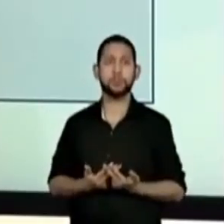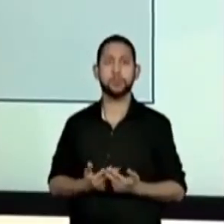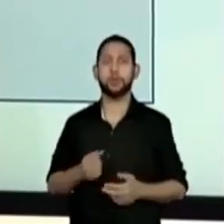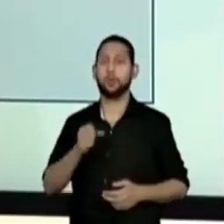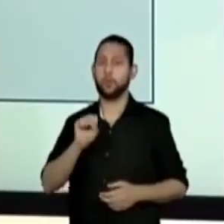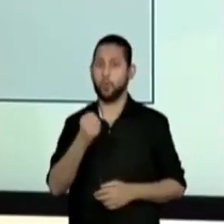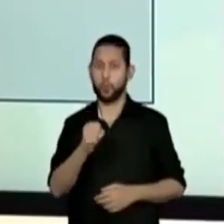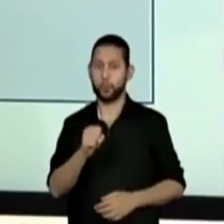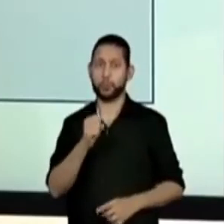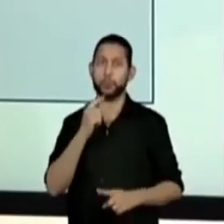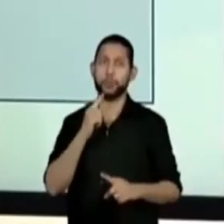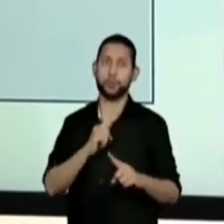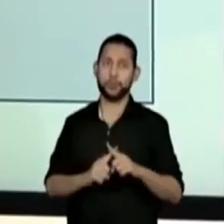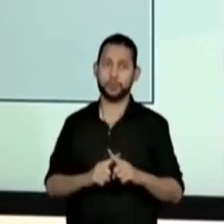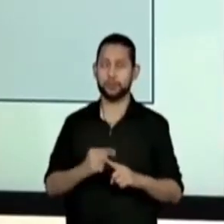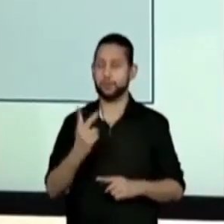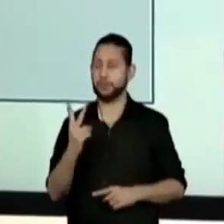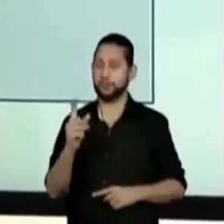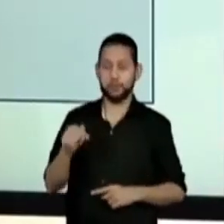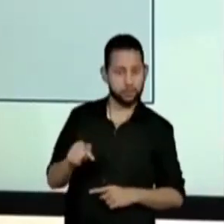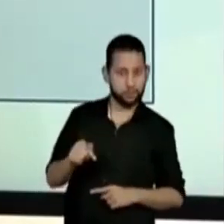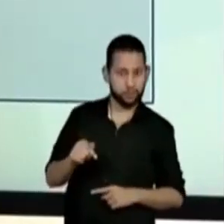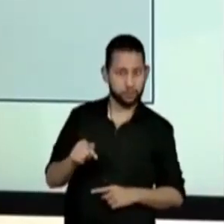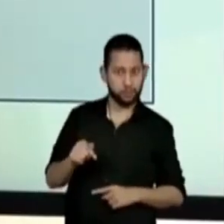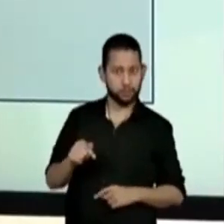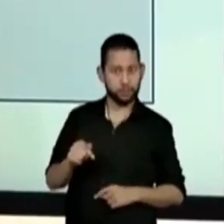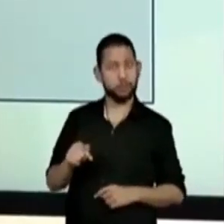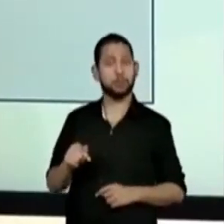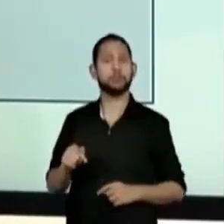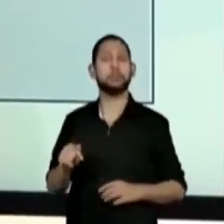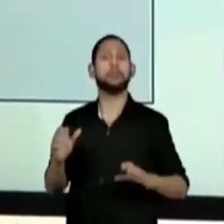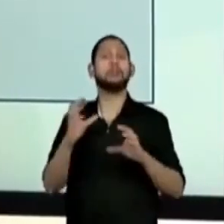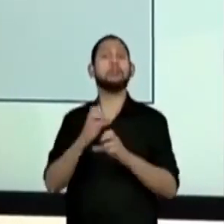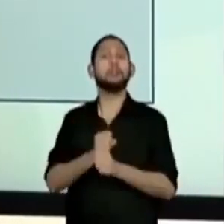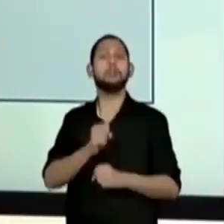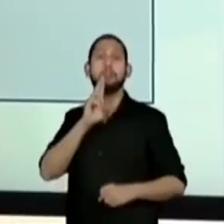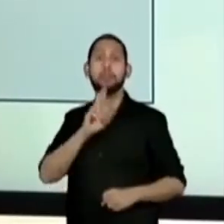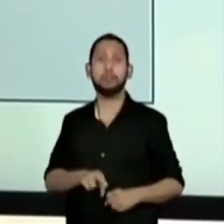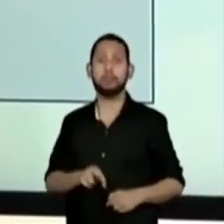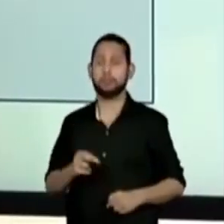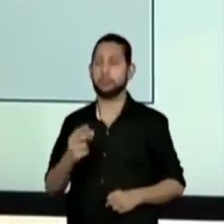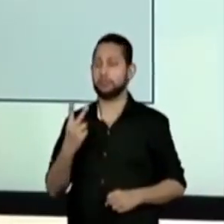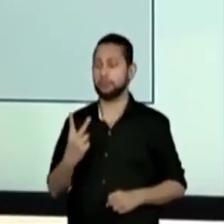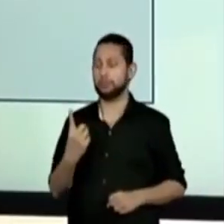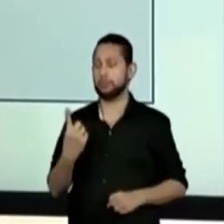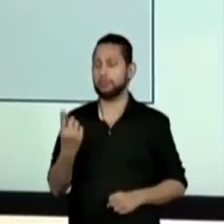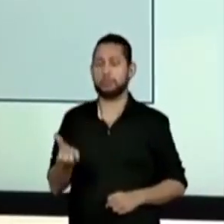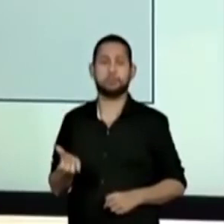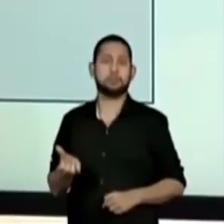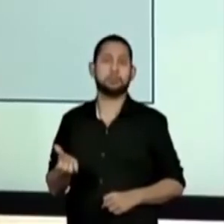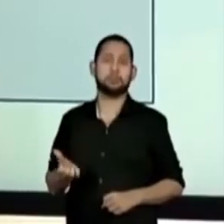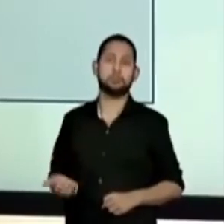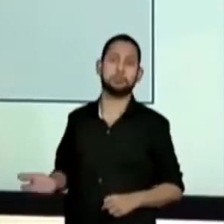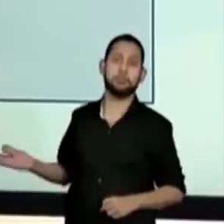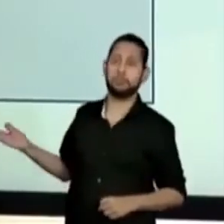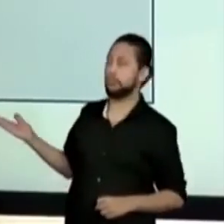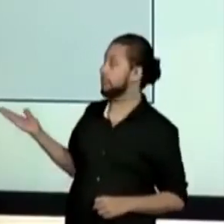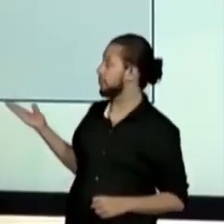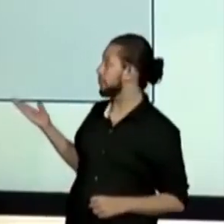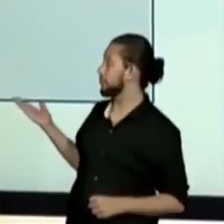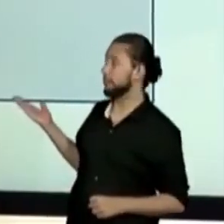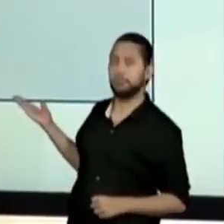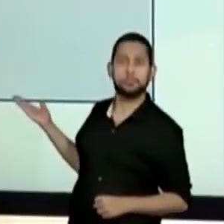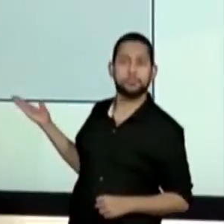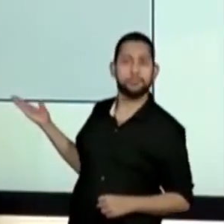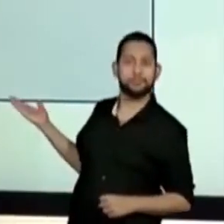oito vezes vinte e sete é igual a duzentos e